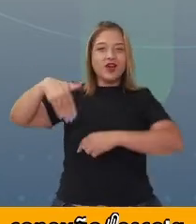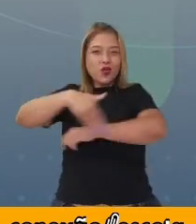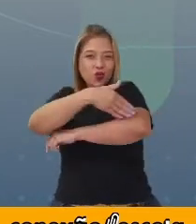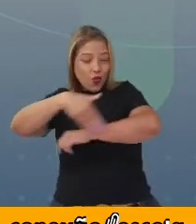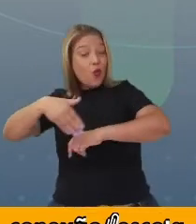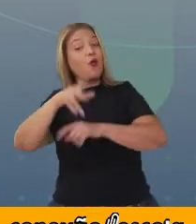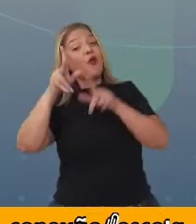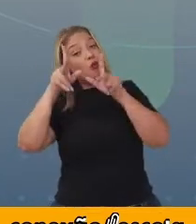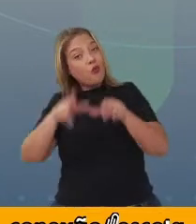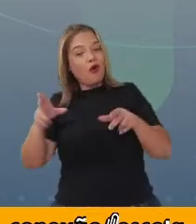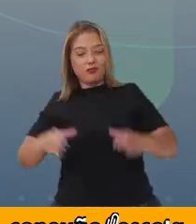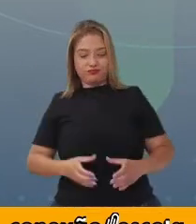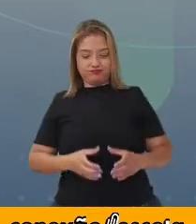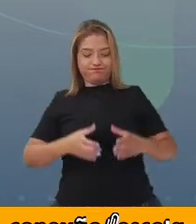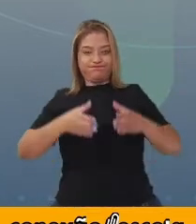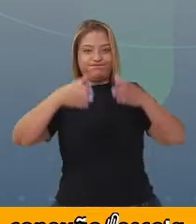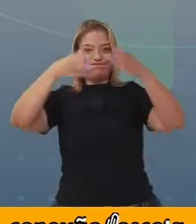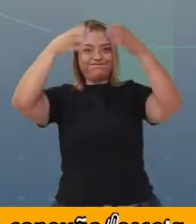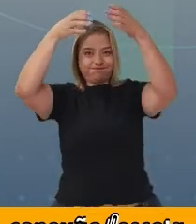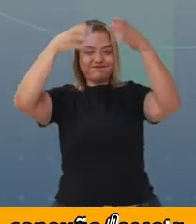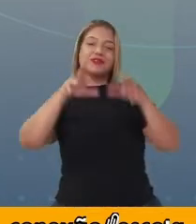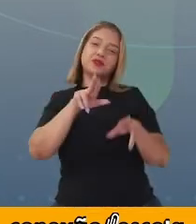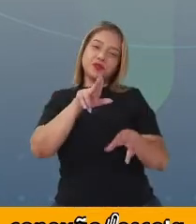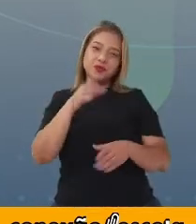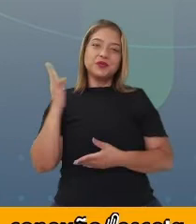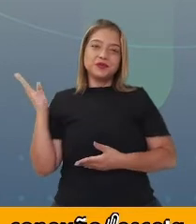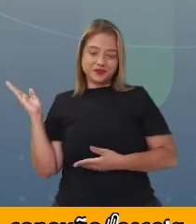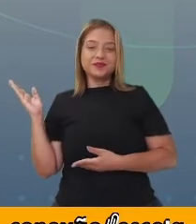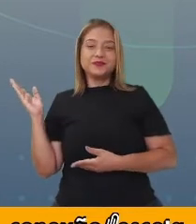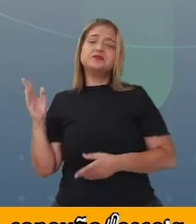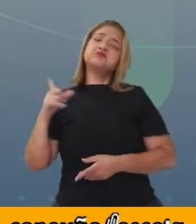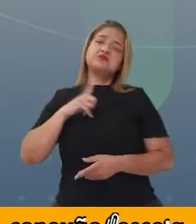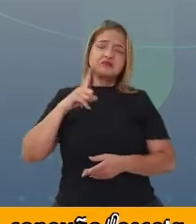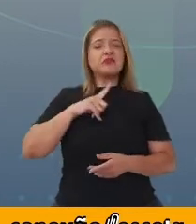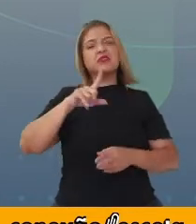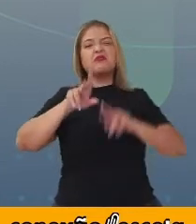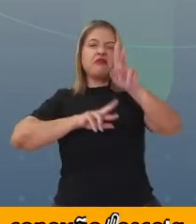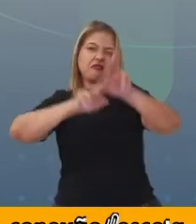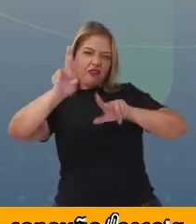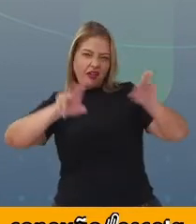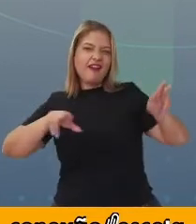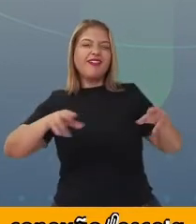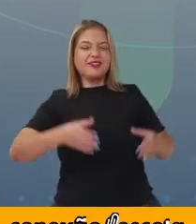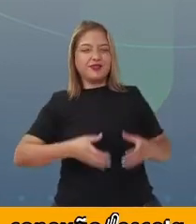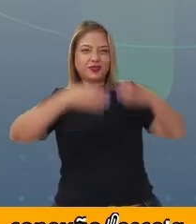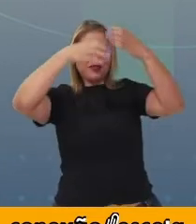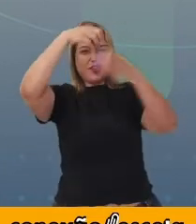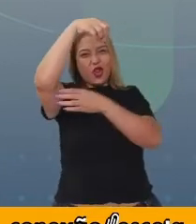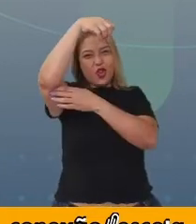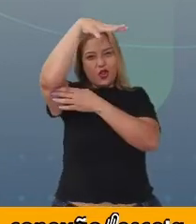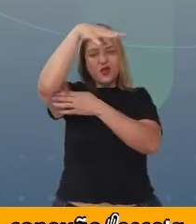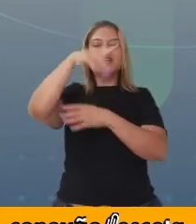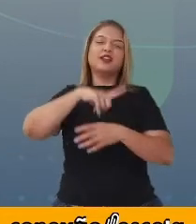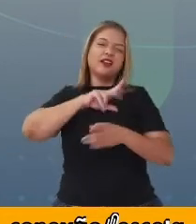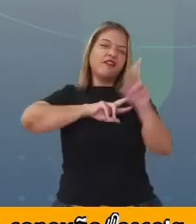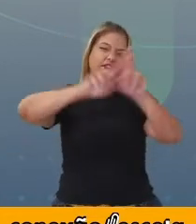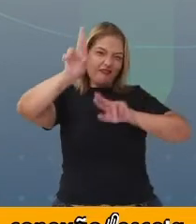cilindro. Hoje a gente tem outros formatos, mas a maioria era em formato de cilindro.